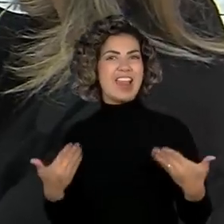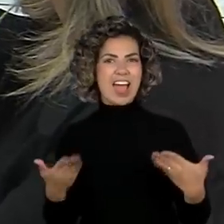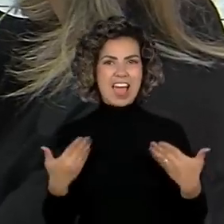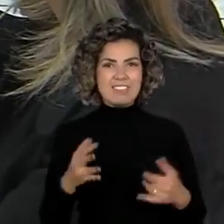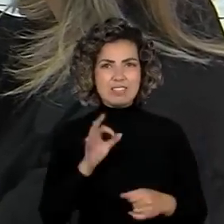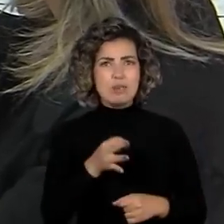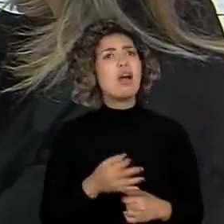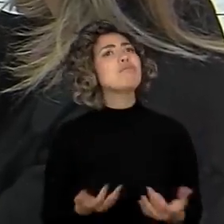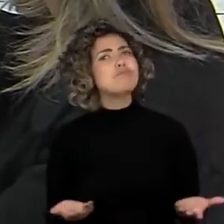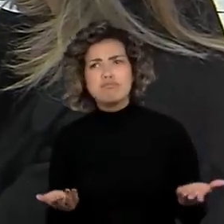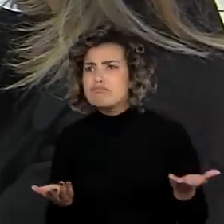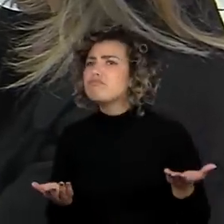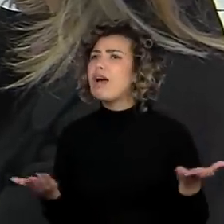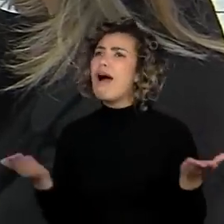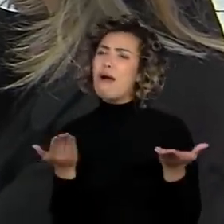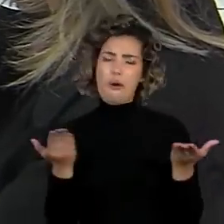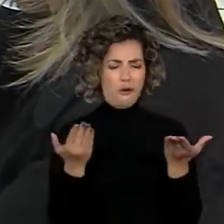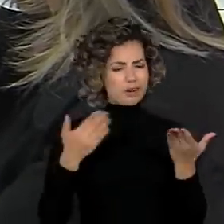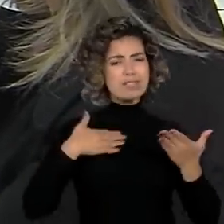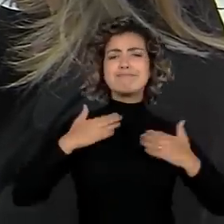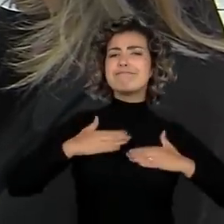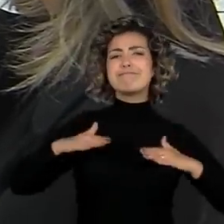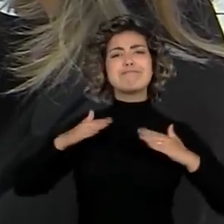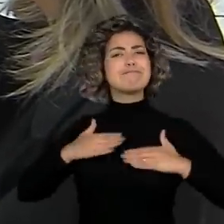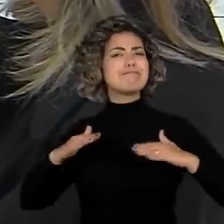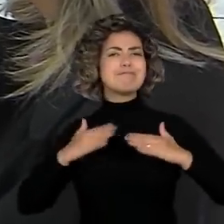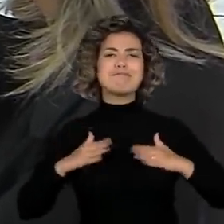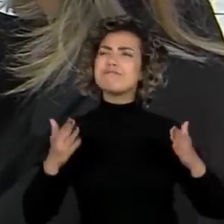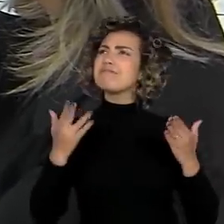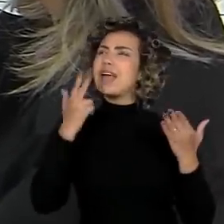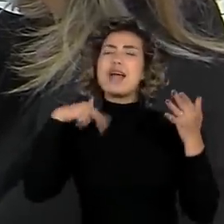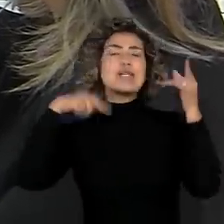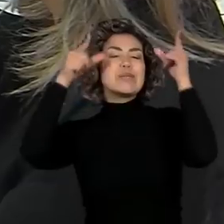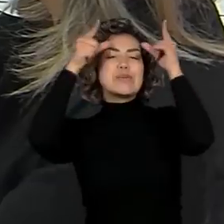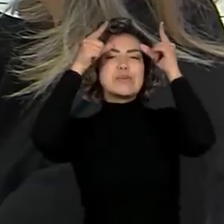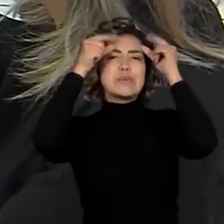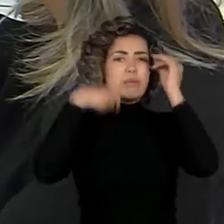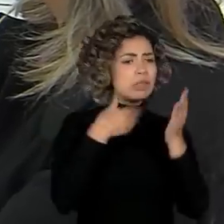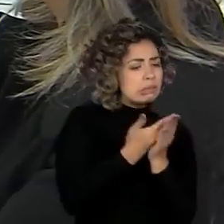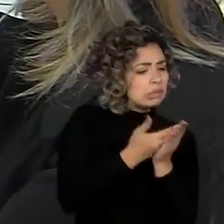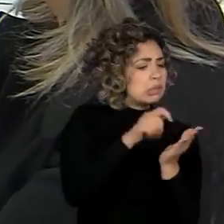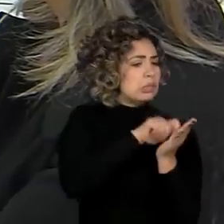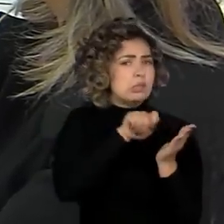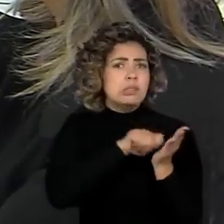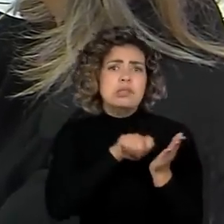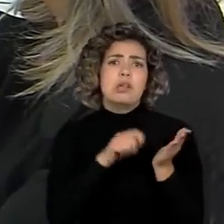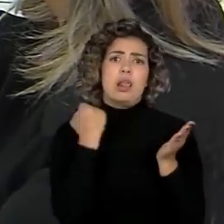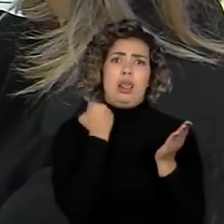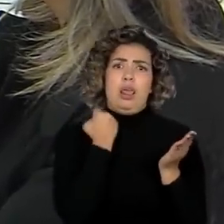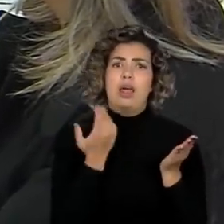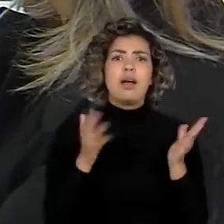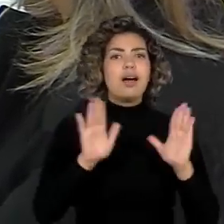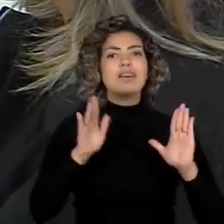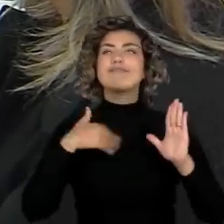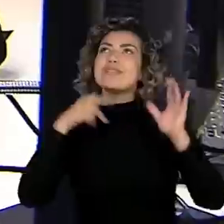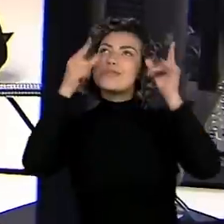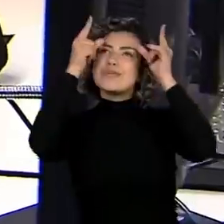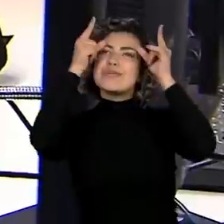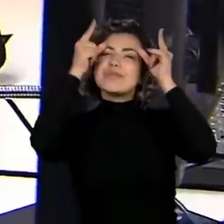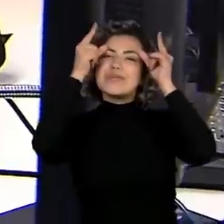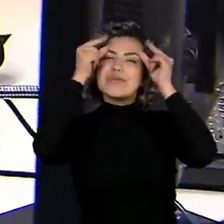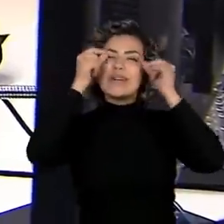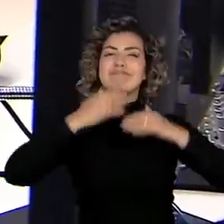É, eu acho que deixa a gente num ambiente mais agradável, para a gente se relaxar depois de ter estudado. Então, eu acho que é muito importante.